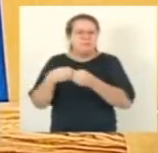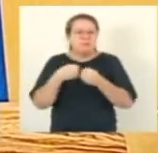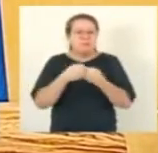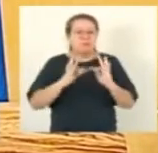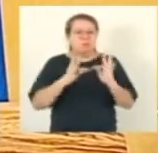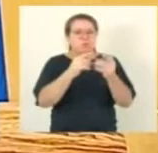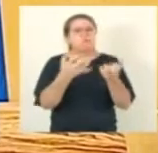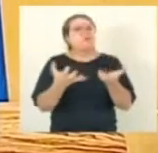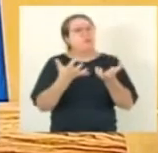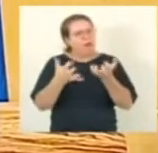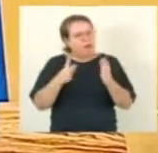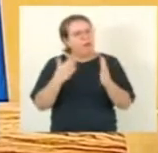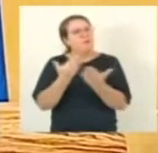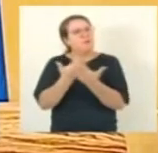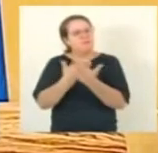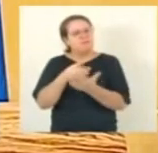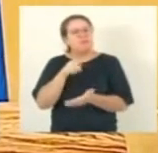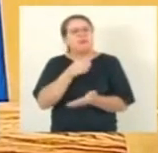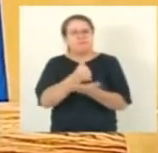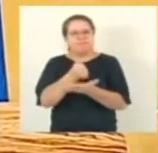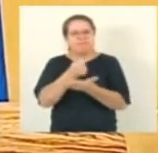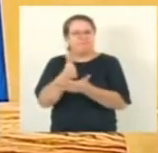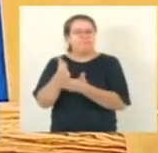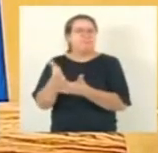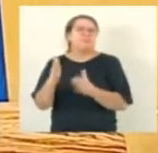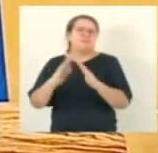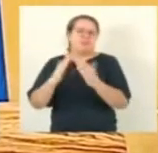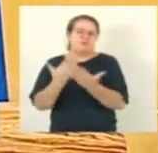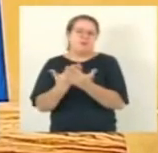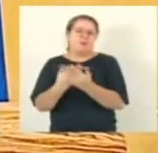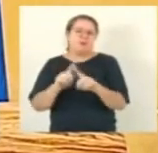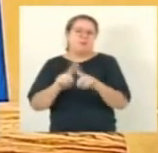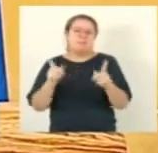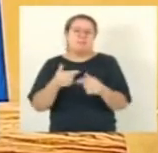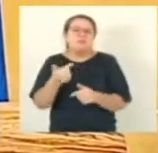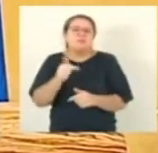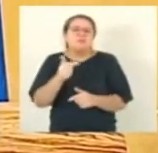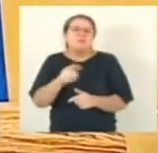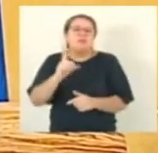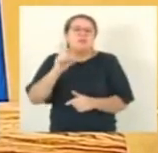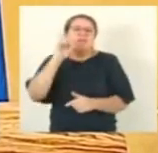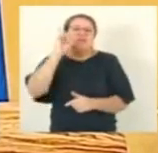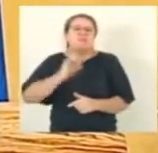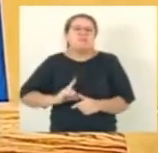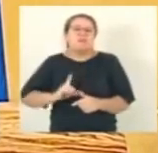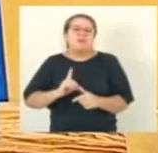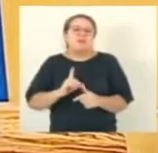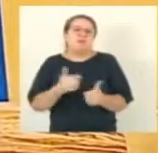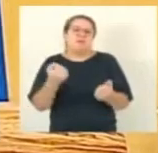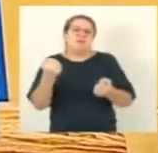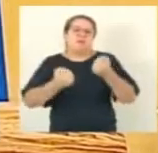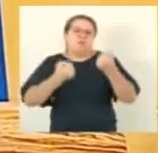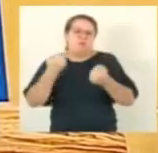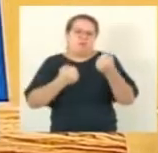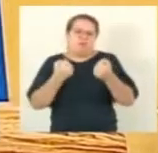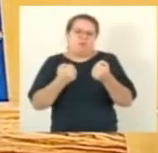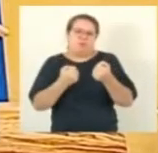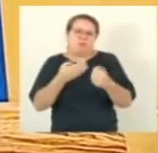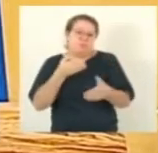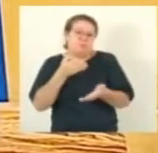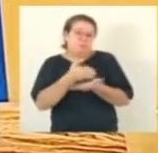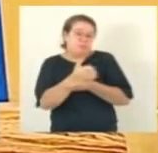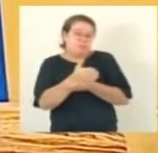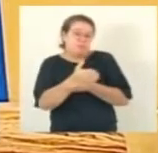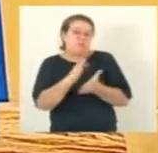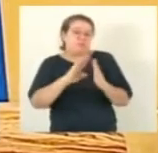meninos, esses alunos que são dos outros municípios, não têm direito a transporte. Então, eles enfrentam uma dificuldade grande